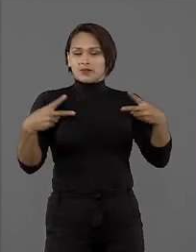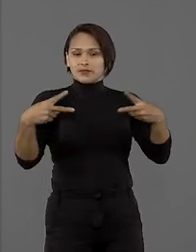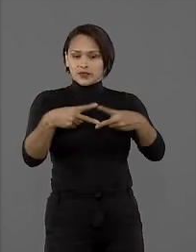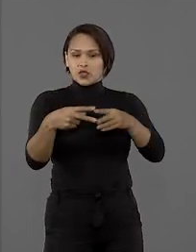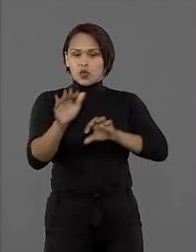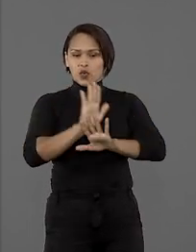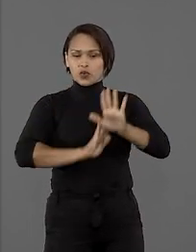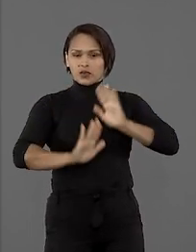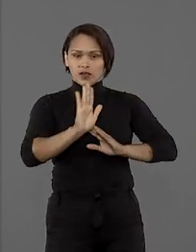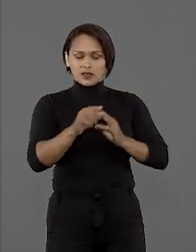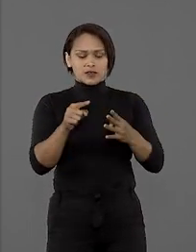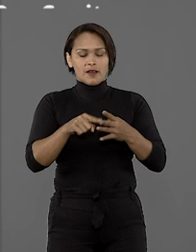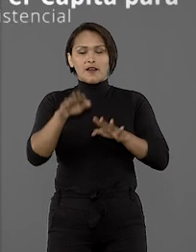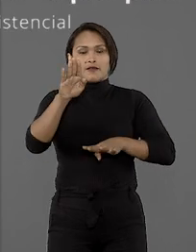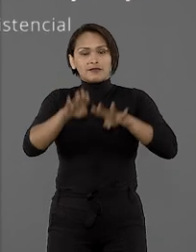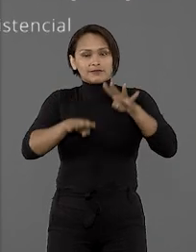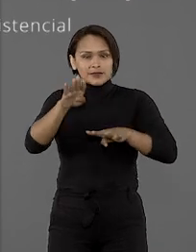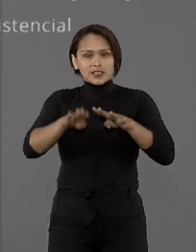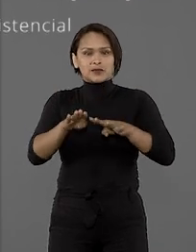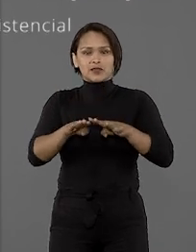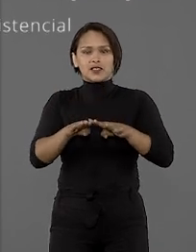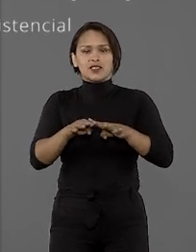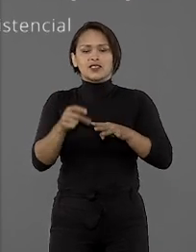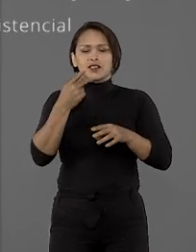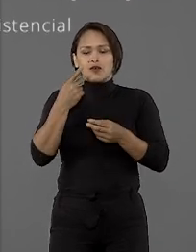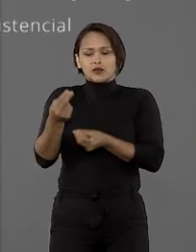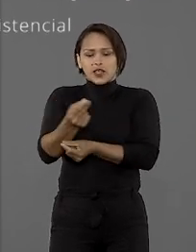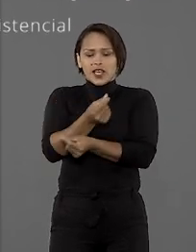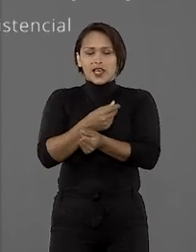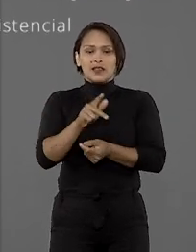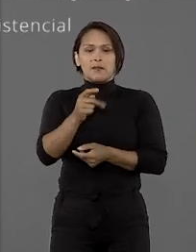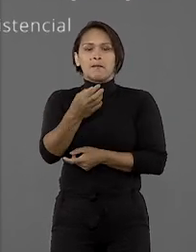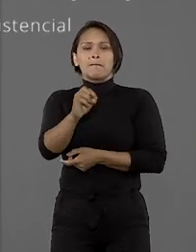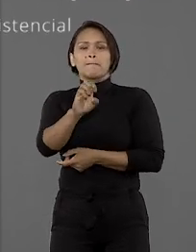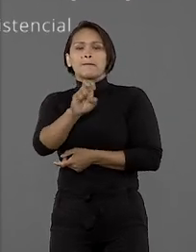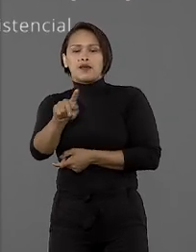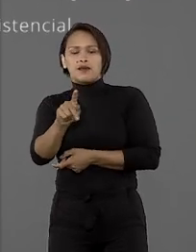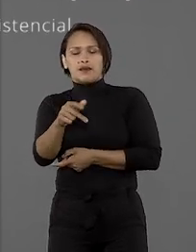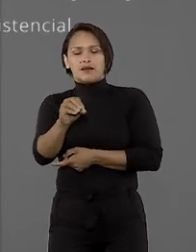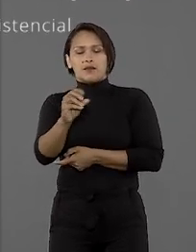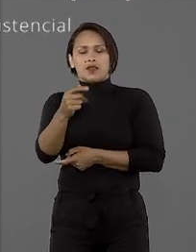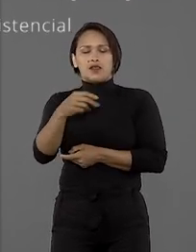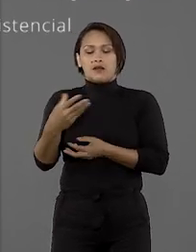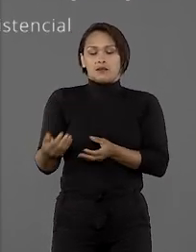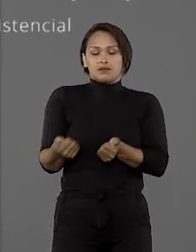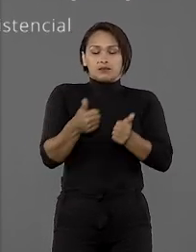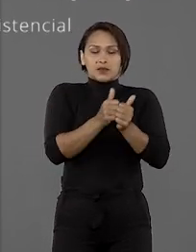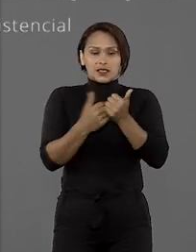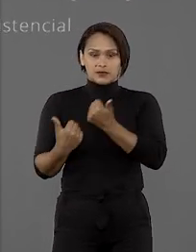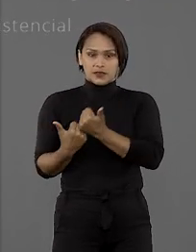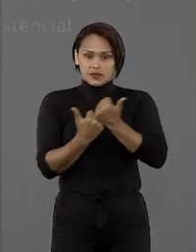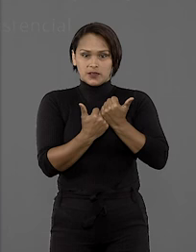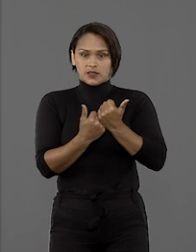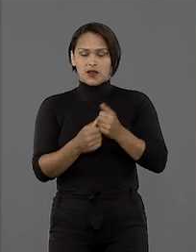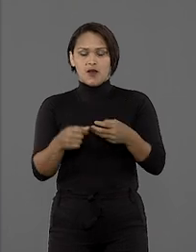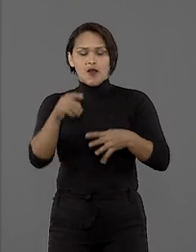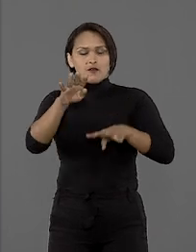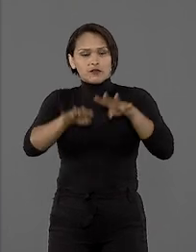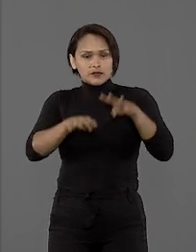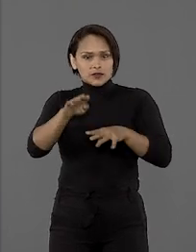previdenciário, flexibilização do conceito de renda per capita para concessão de benefício assistencial,